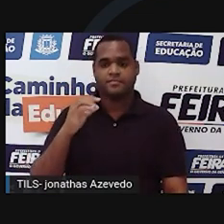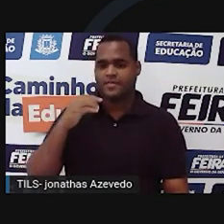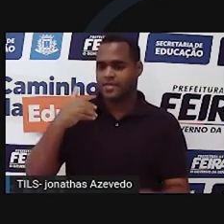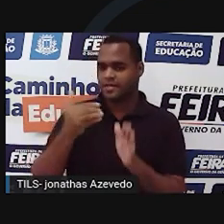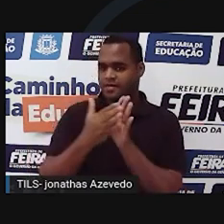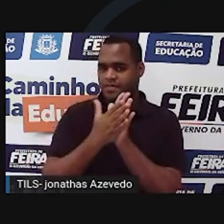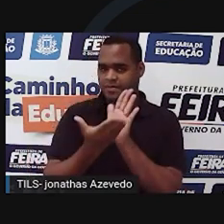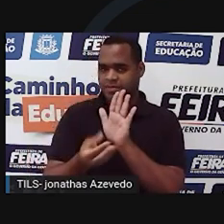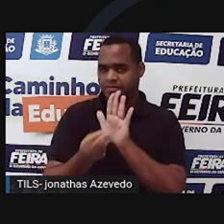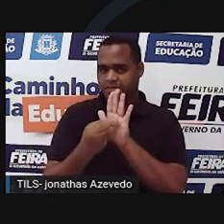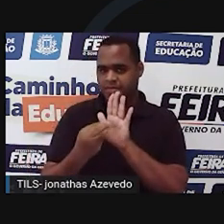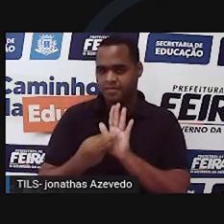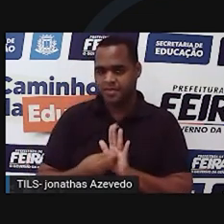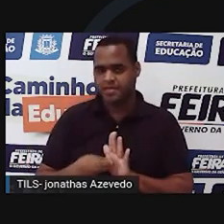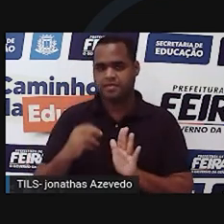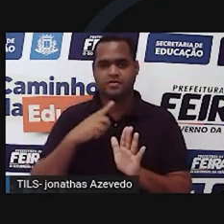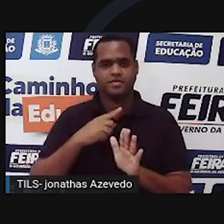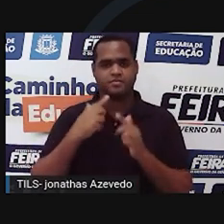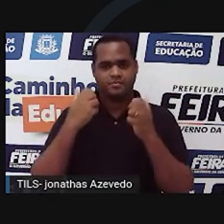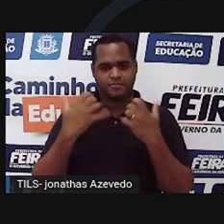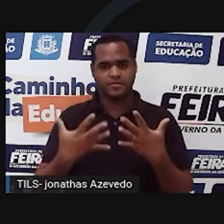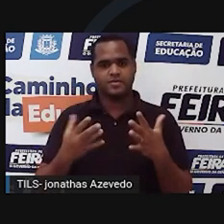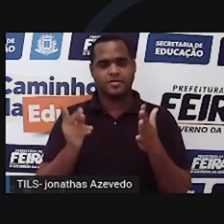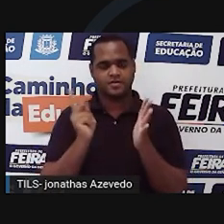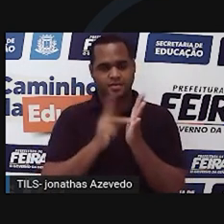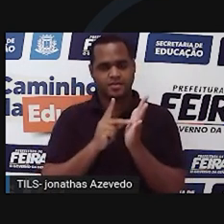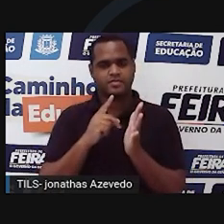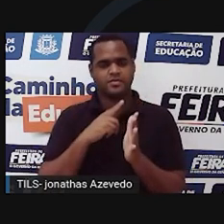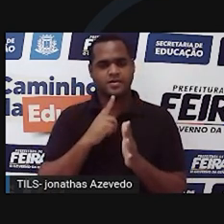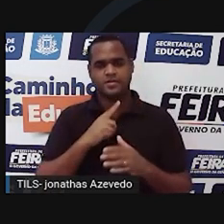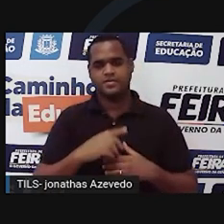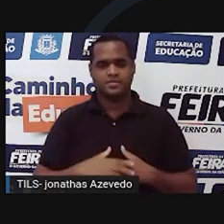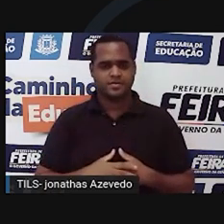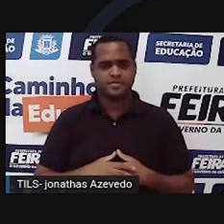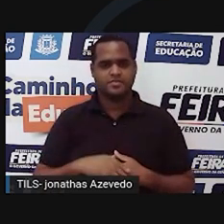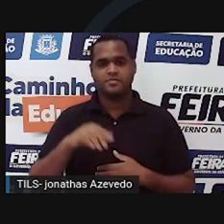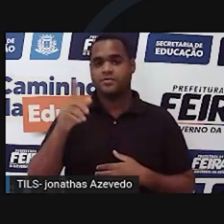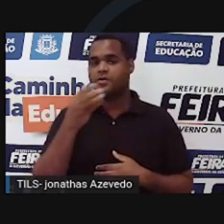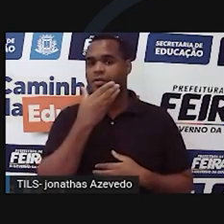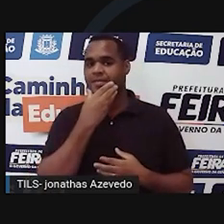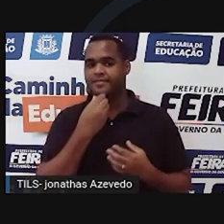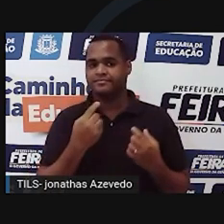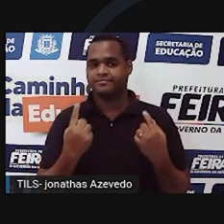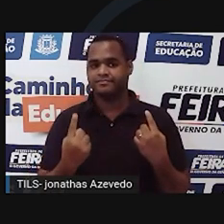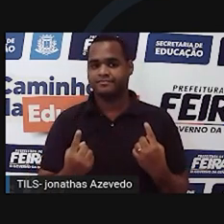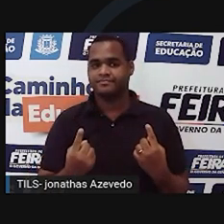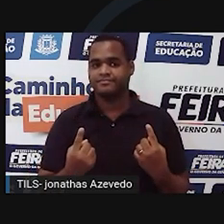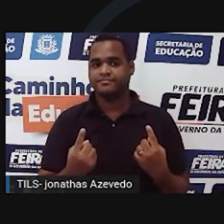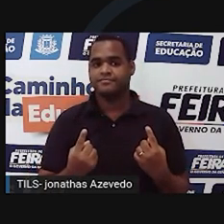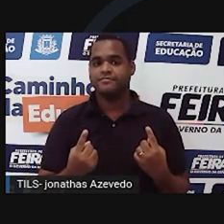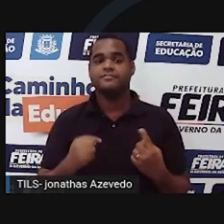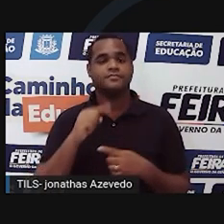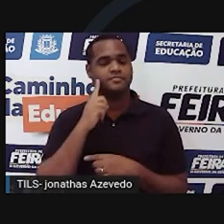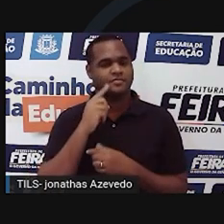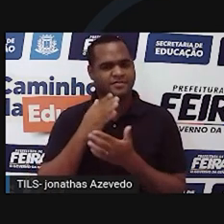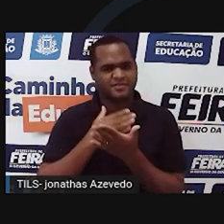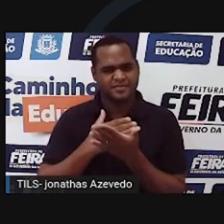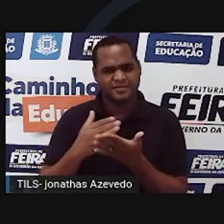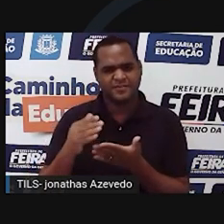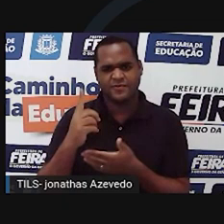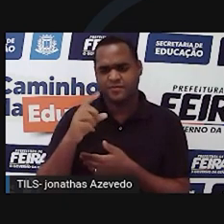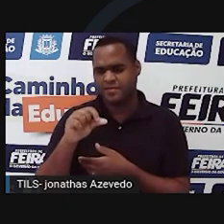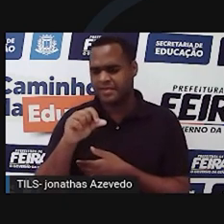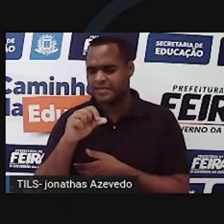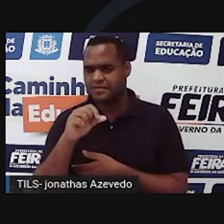bíblicas dependiam dela ser verdade. Depois surgiu Nicolau Copérnico, final dos anos 1400 e início dos anos 1500,